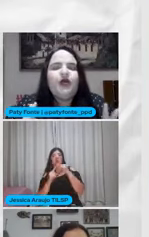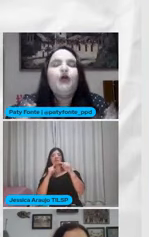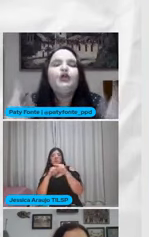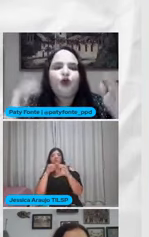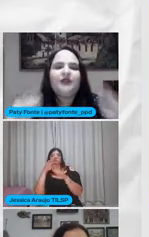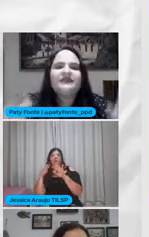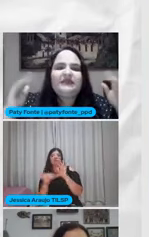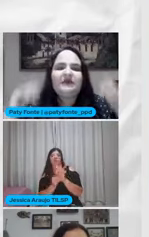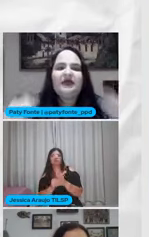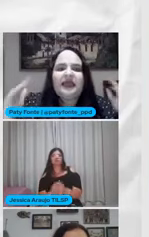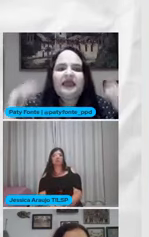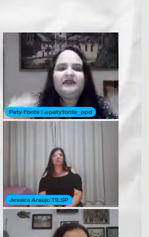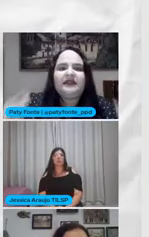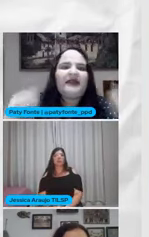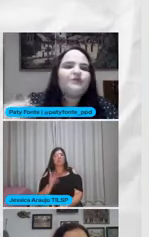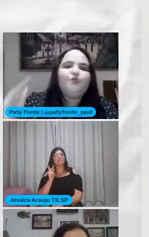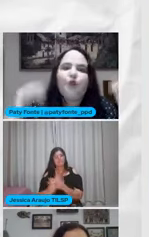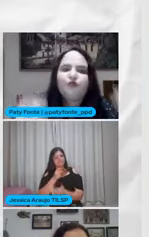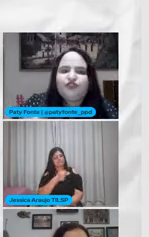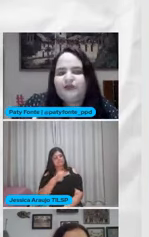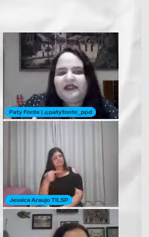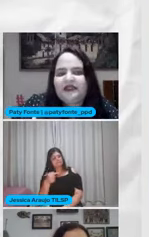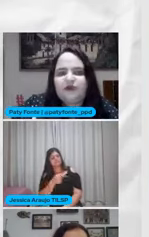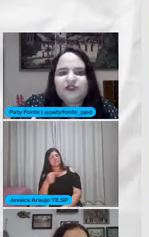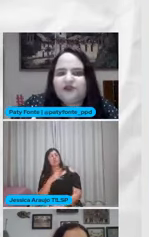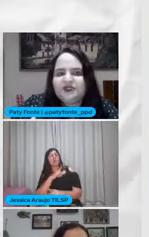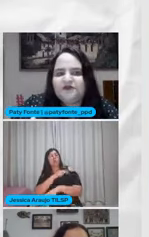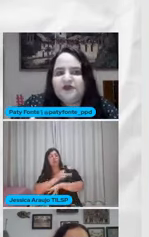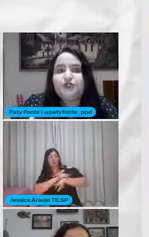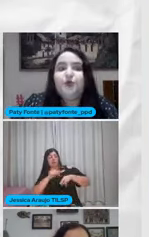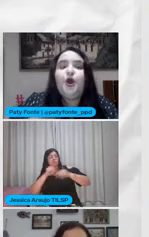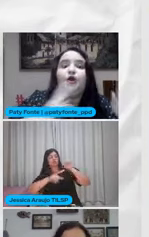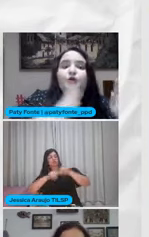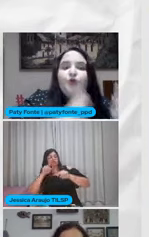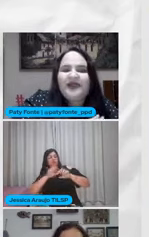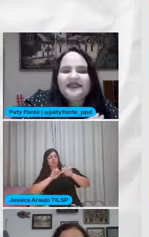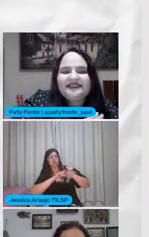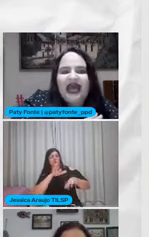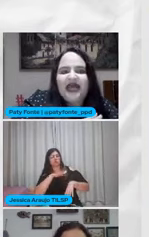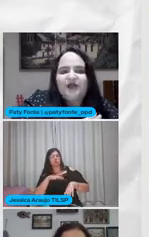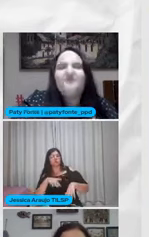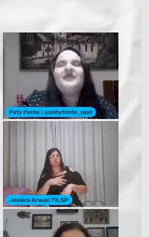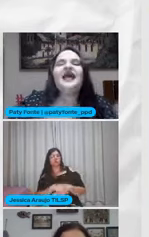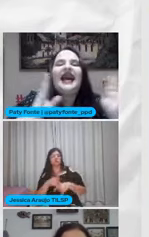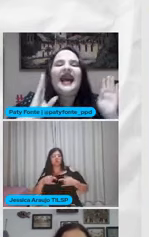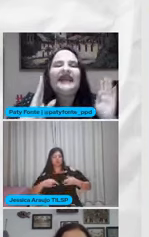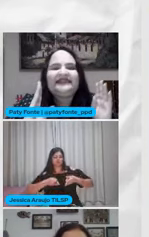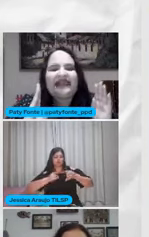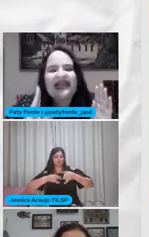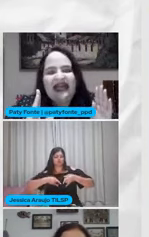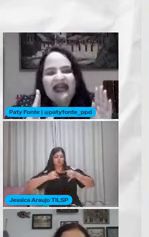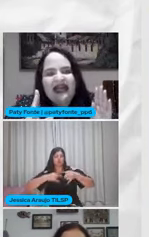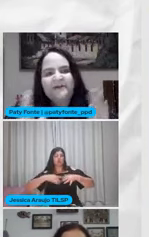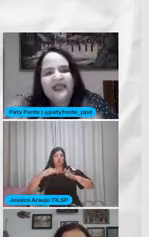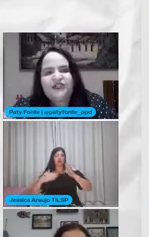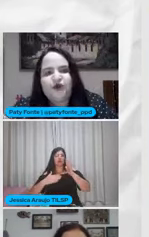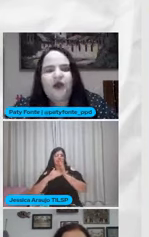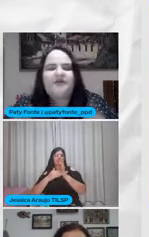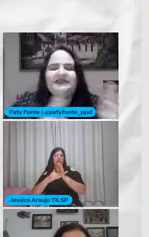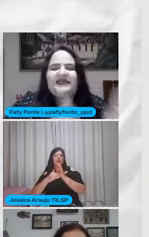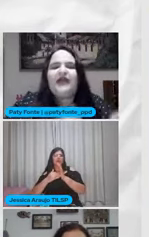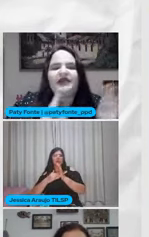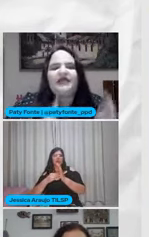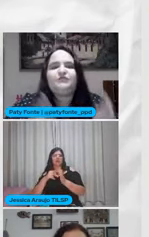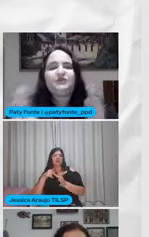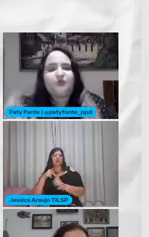tudo Toda semana entra mais um monte De material de educação infantil Do berçário Até a pré